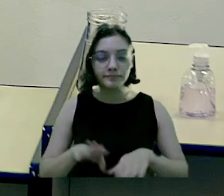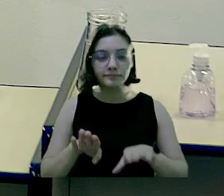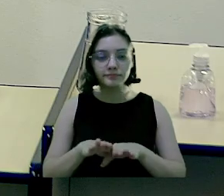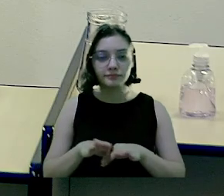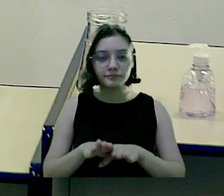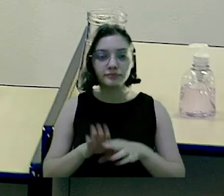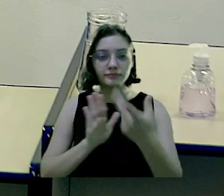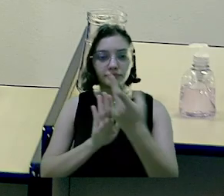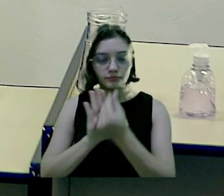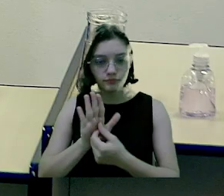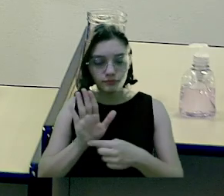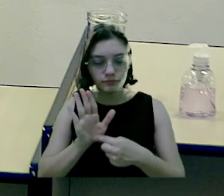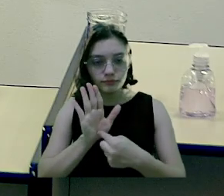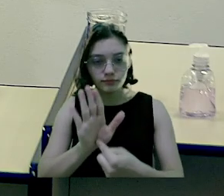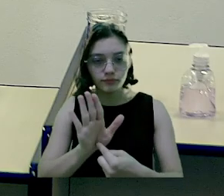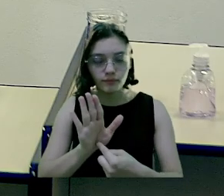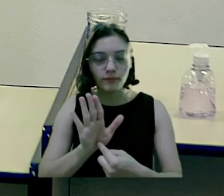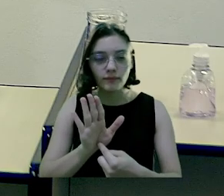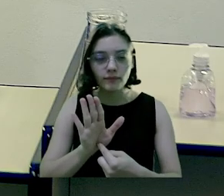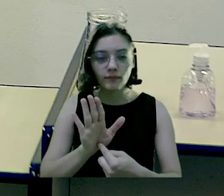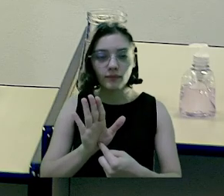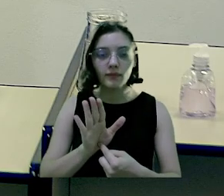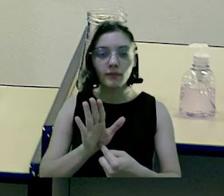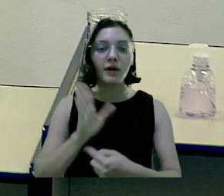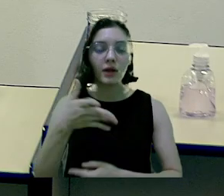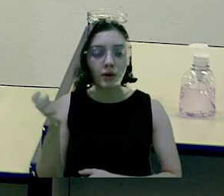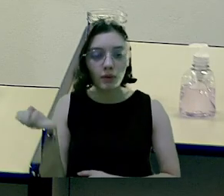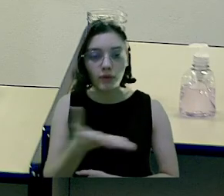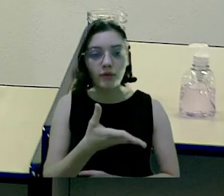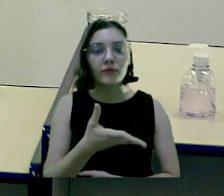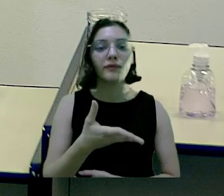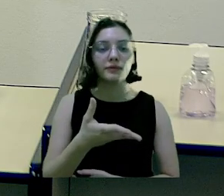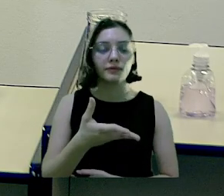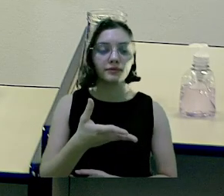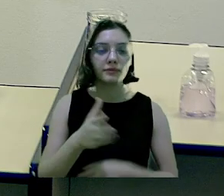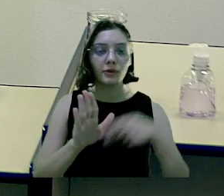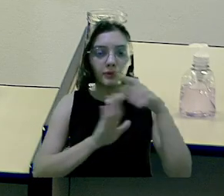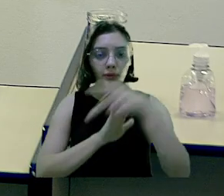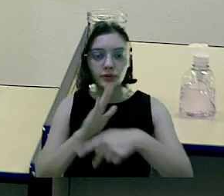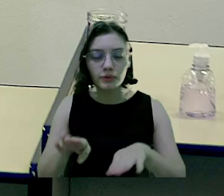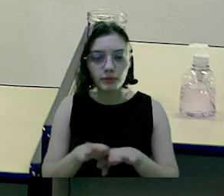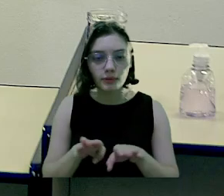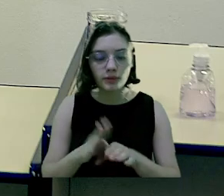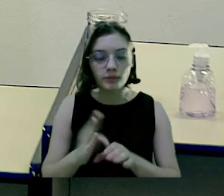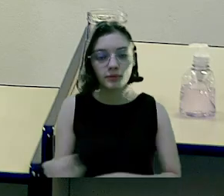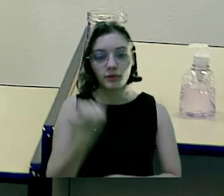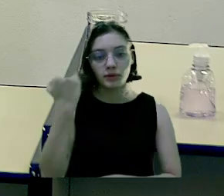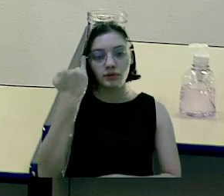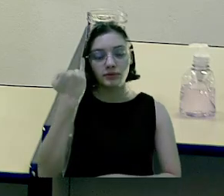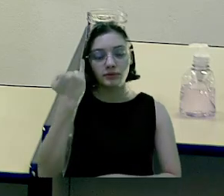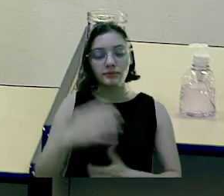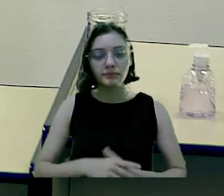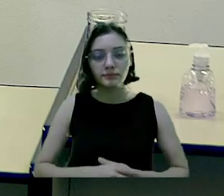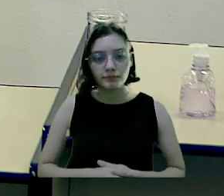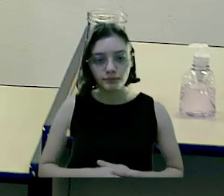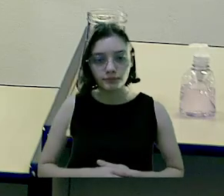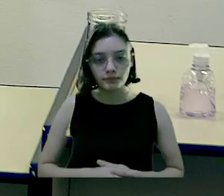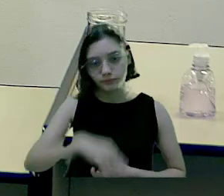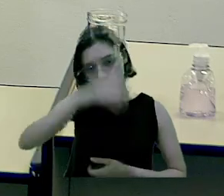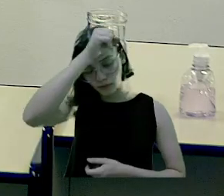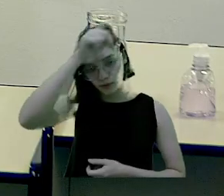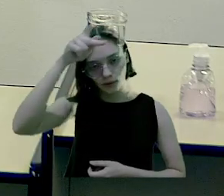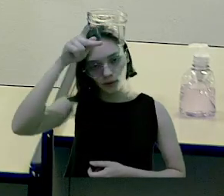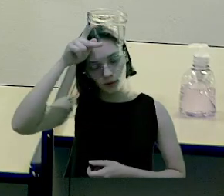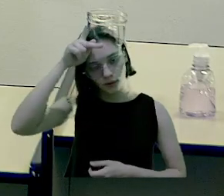apreciação e, consequente, aprovação, renovando a oportunidade de protestos, estima e apreço.